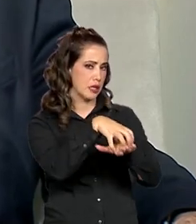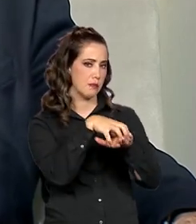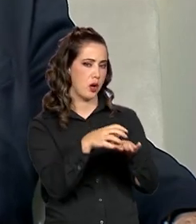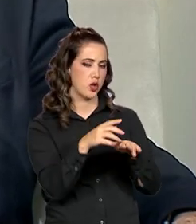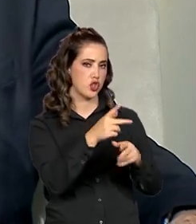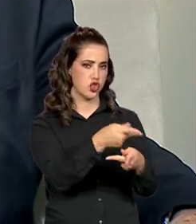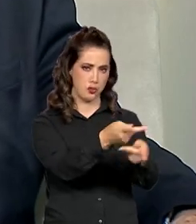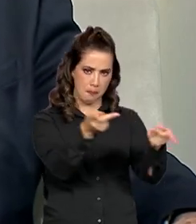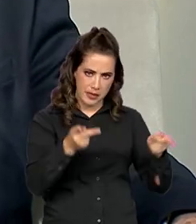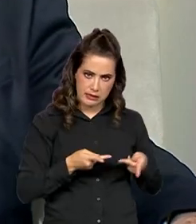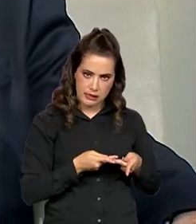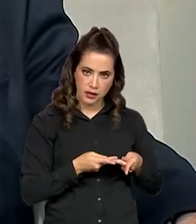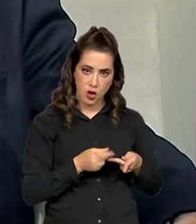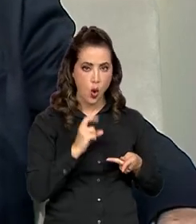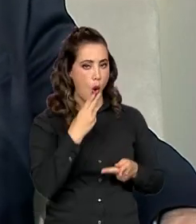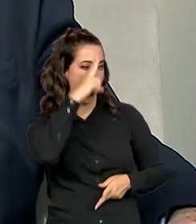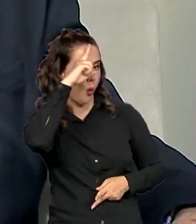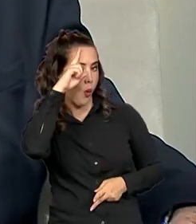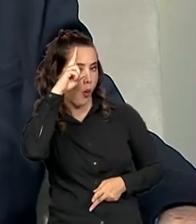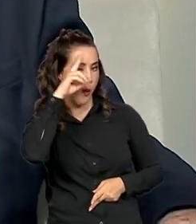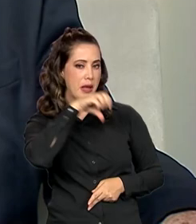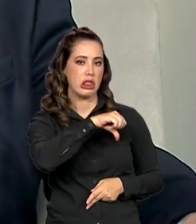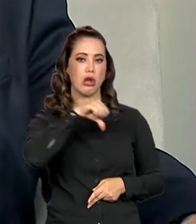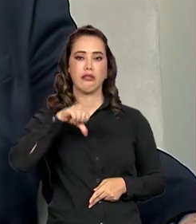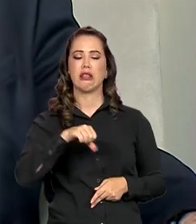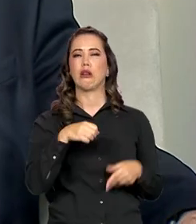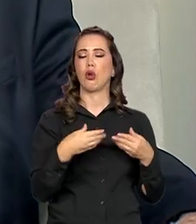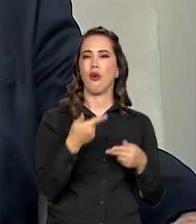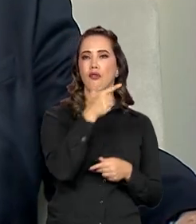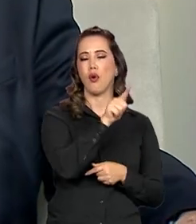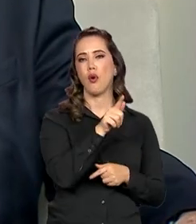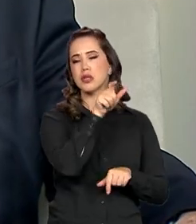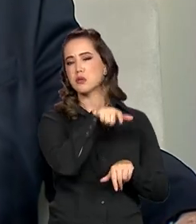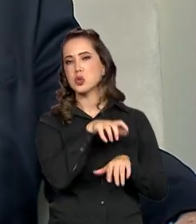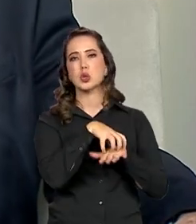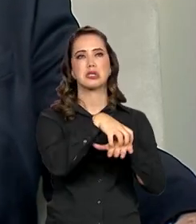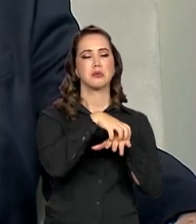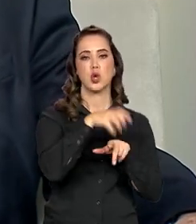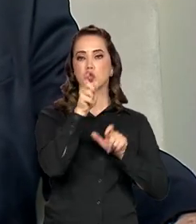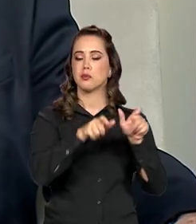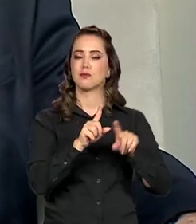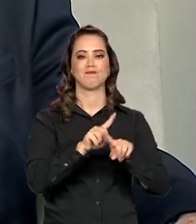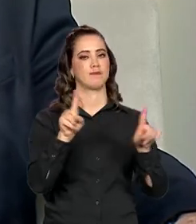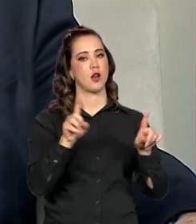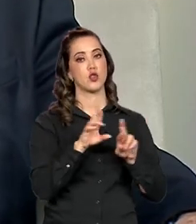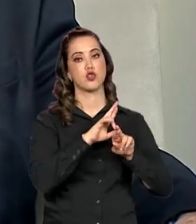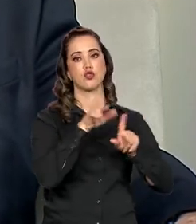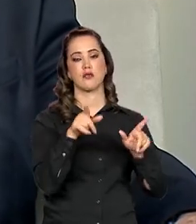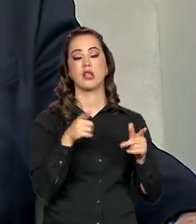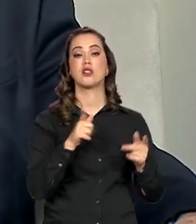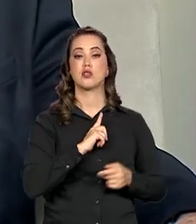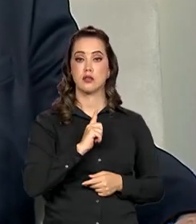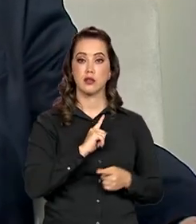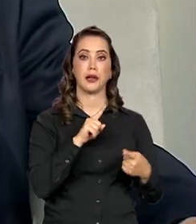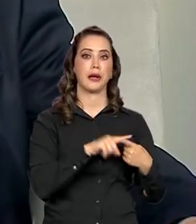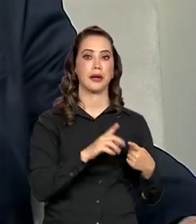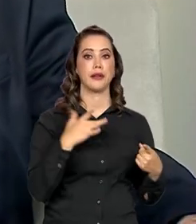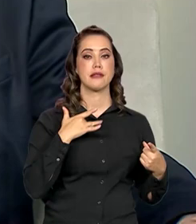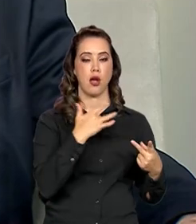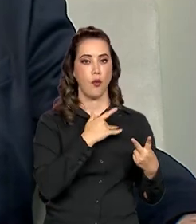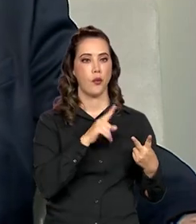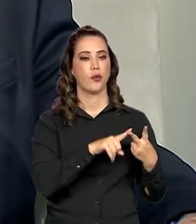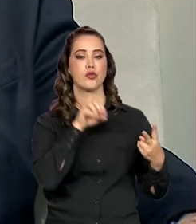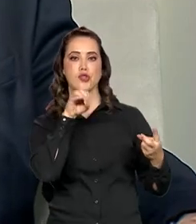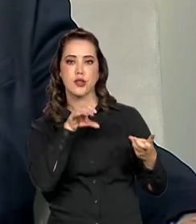é só o motorista do Uber, do 99, das várias plataformas de transporte de pessoas, mas não é. Está presente na saúde, na